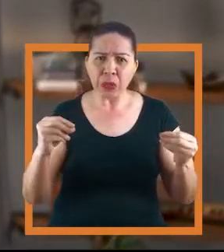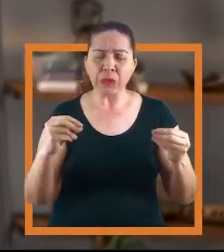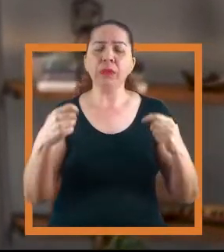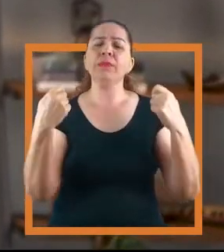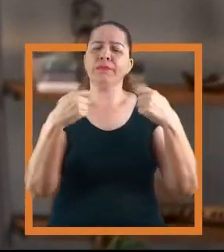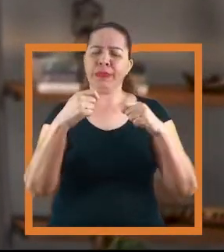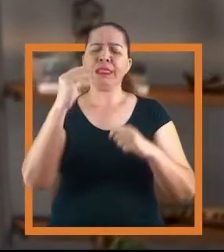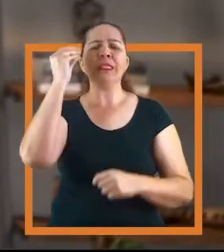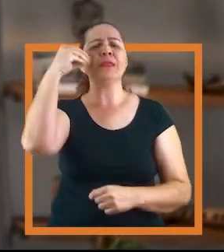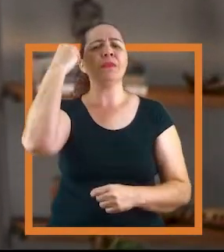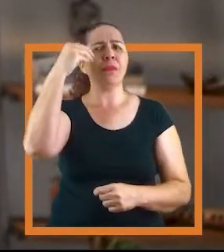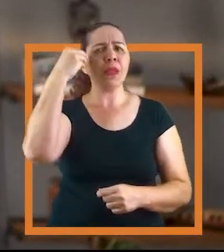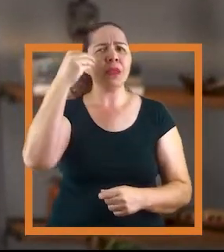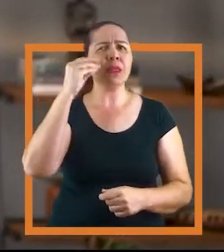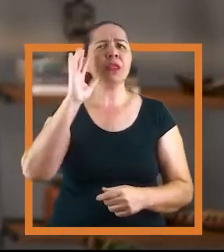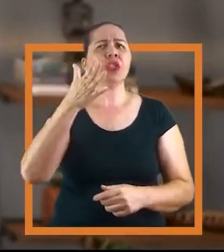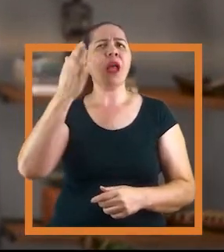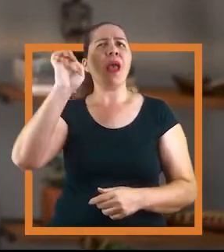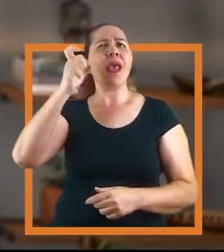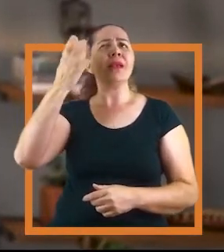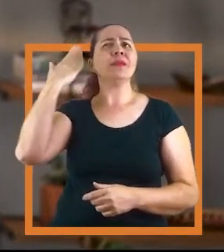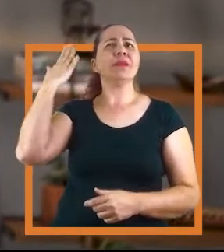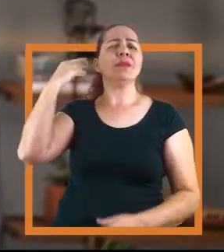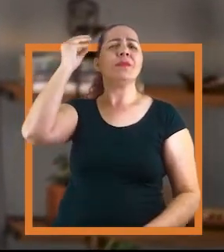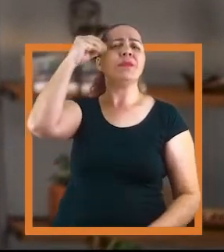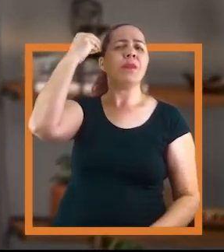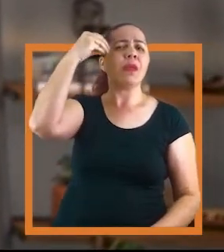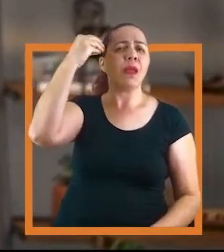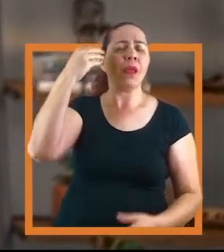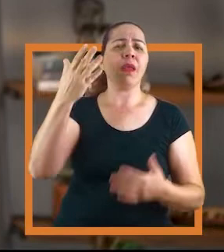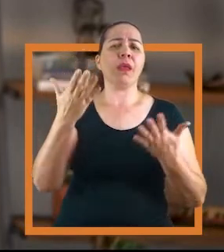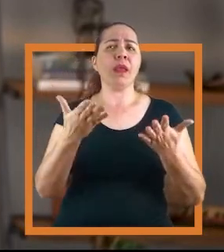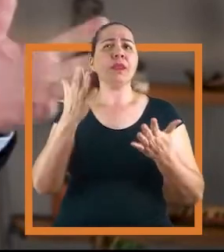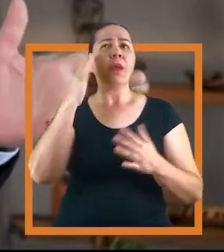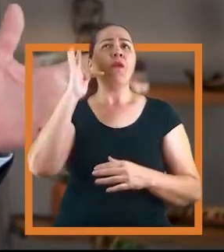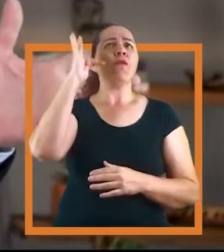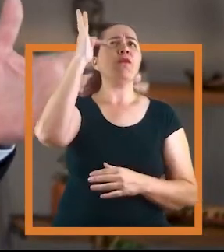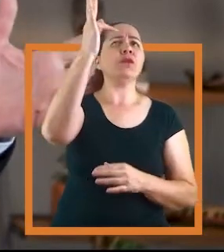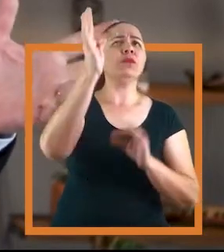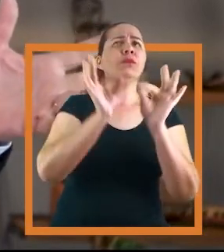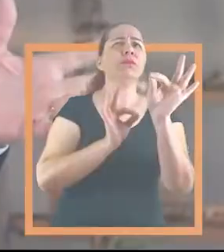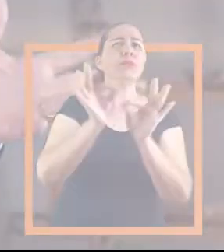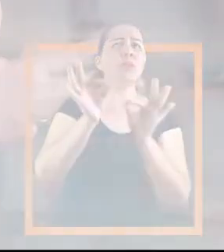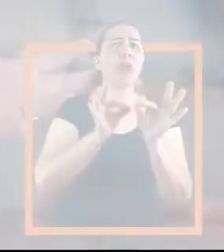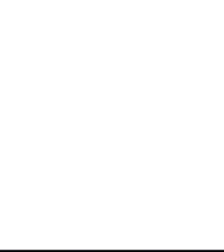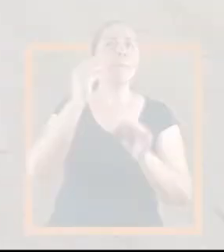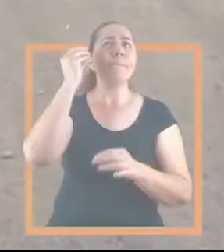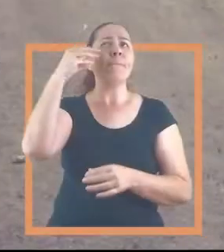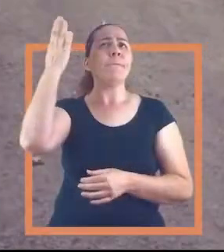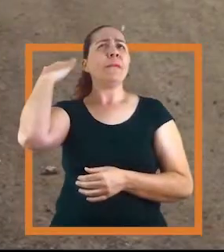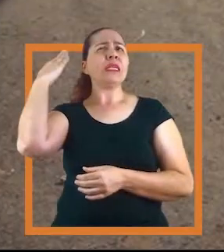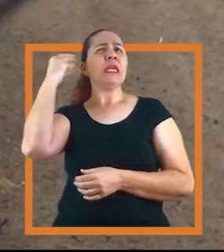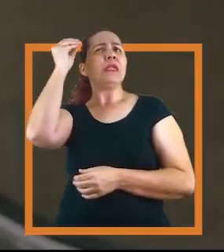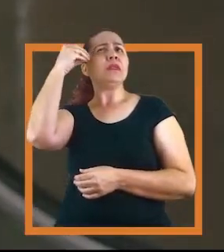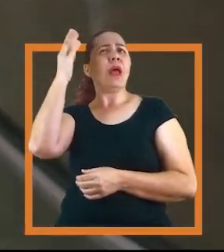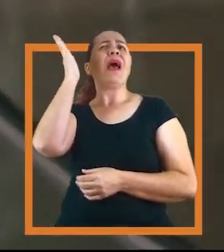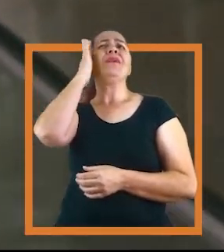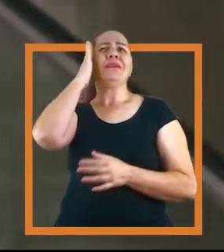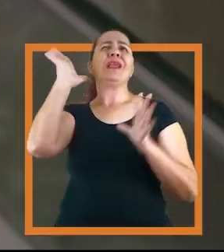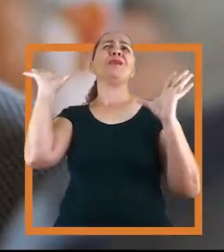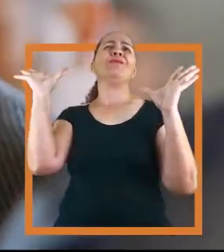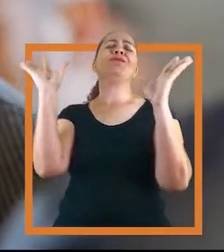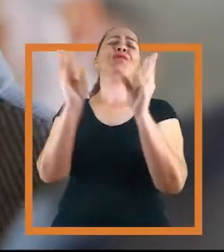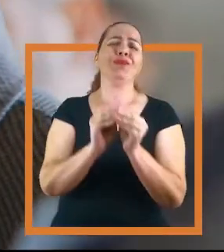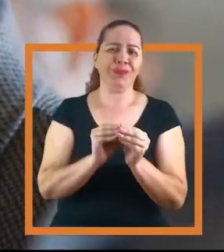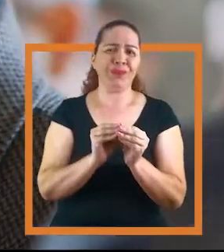uma crise, é preciso ter experiência, já ter resolvido outras antes. É preciso antever o futuro a partir da experiência do